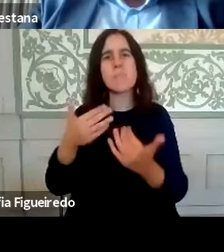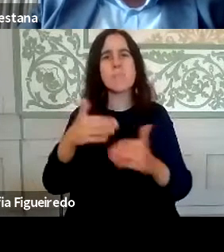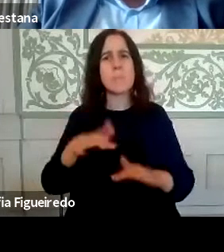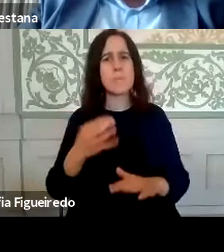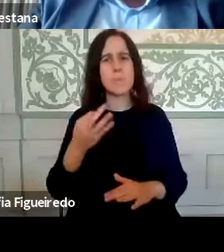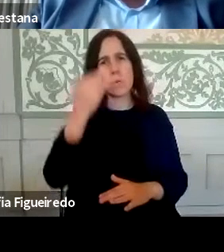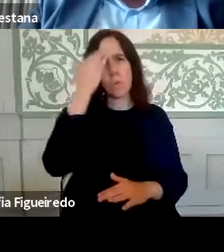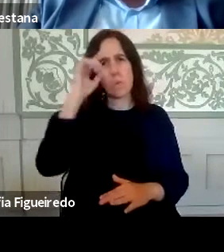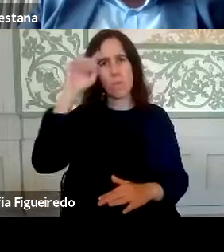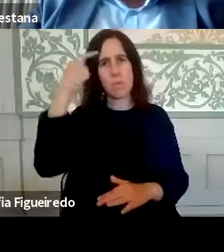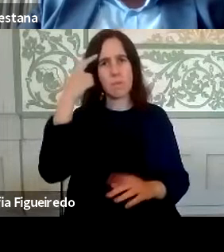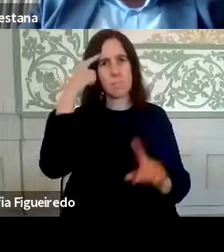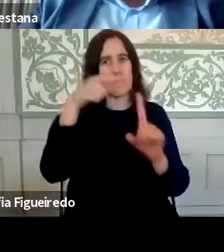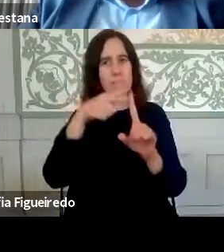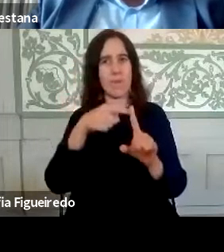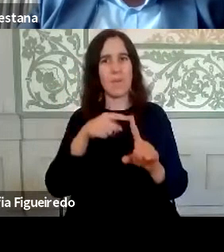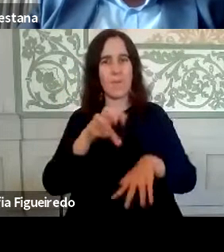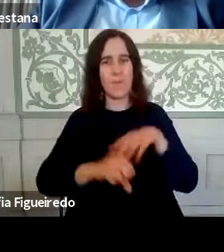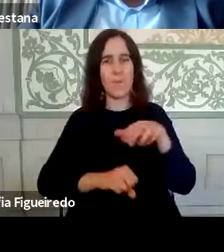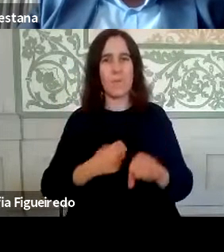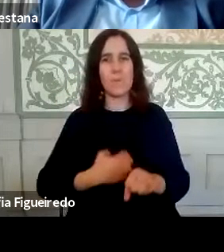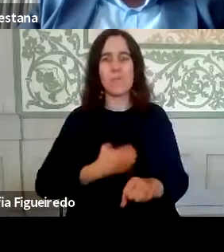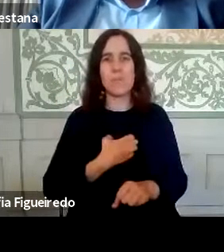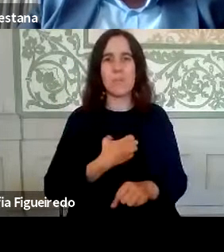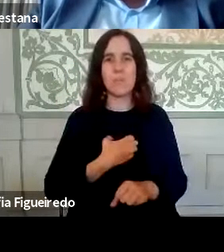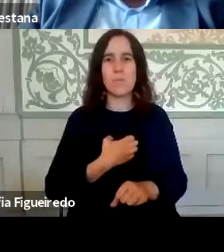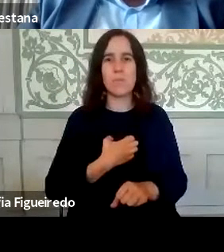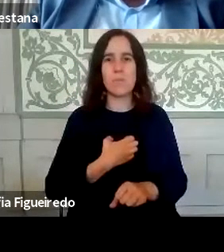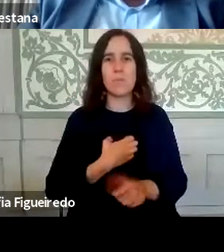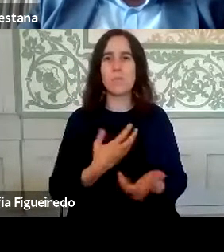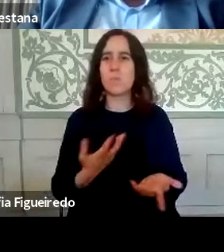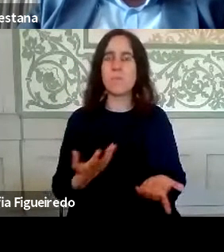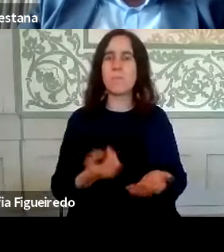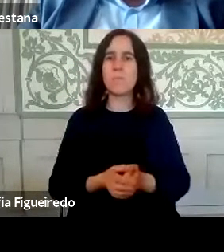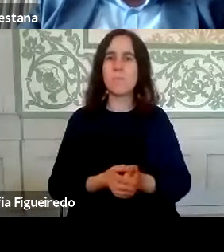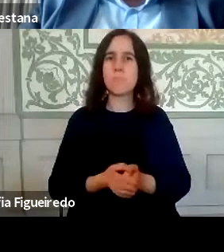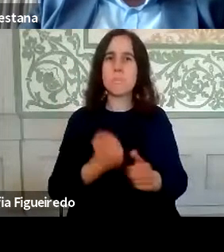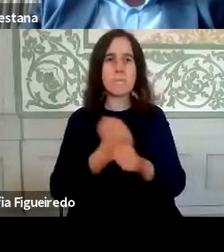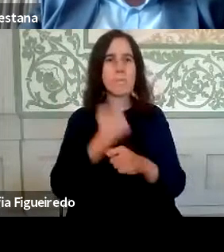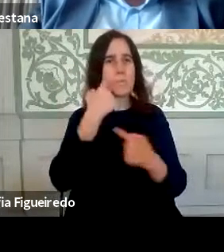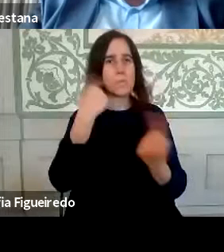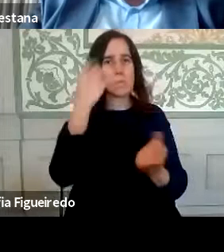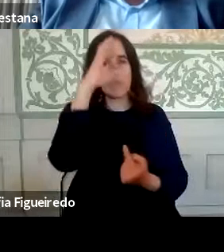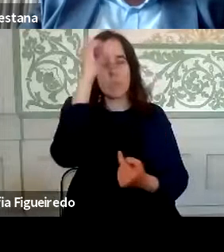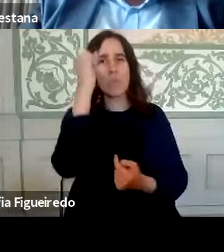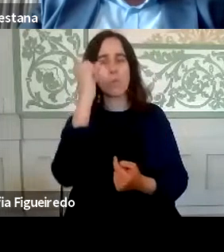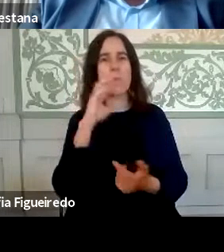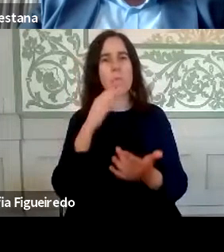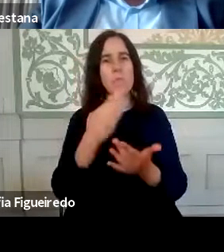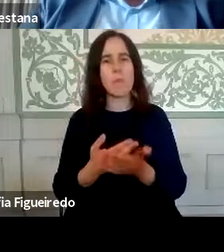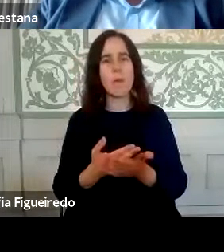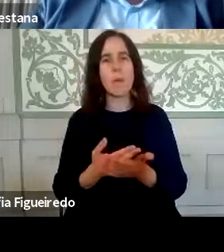consciência de missão e de sentido de serviço público no sentido de não perturbar